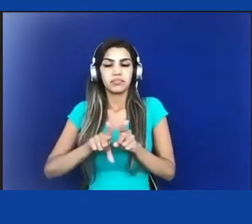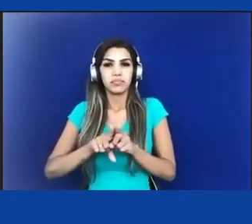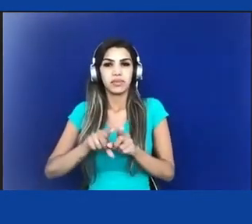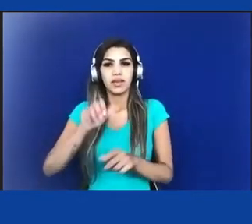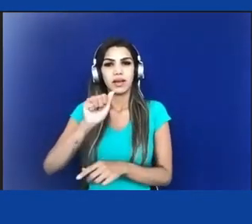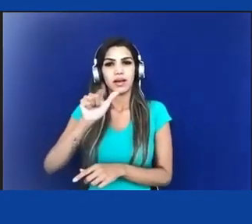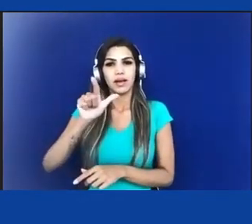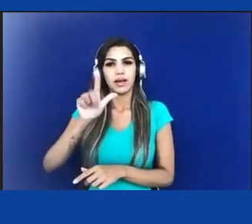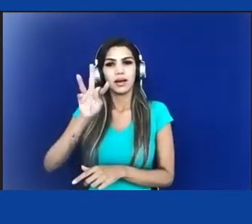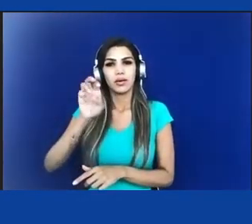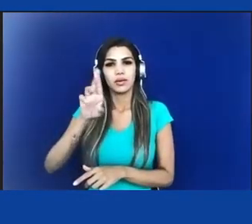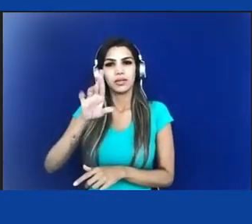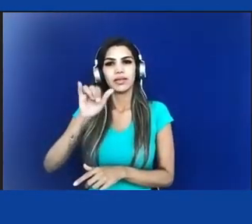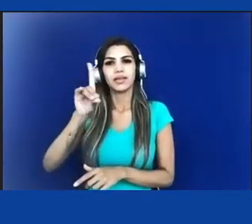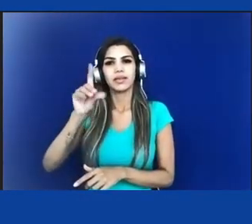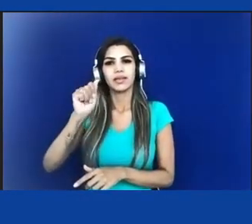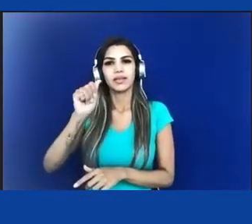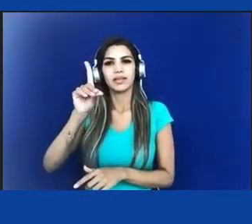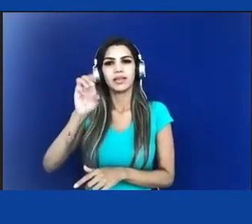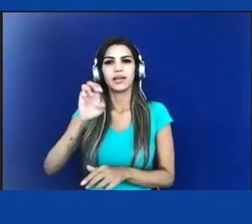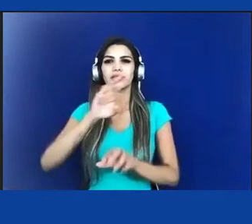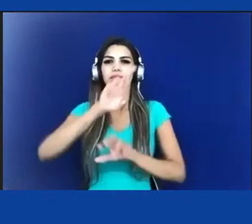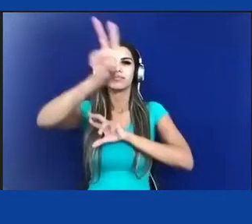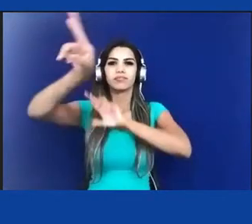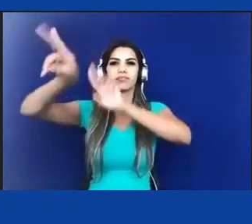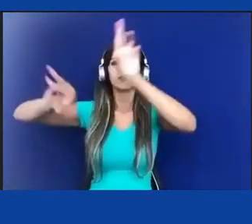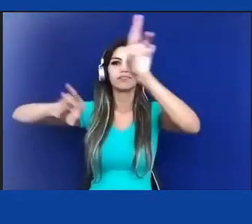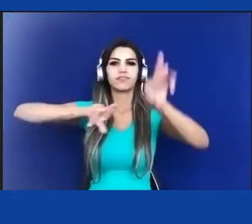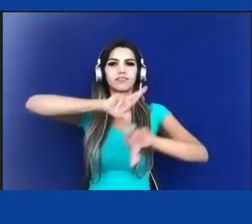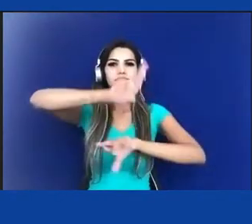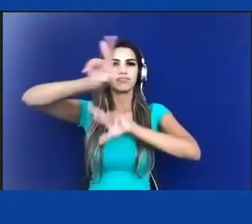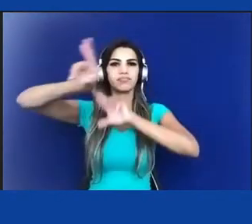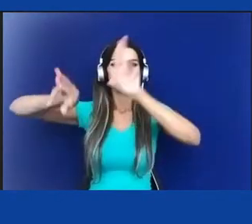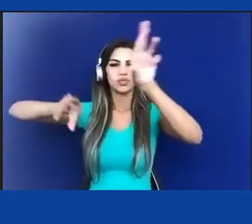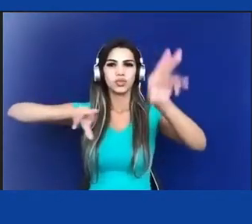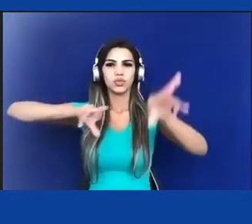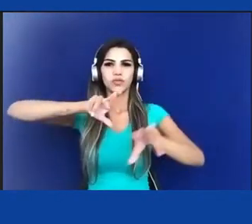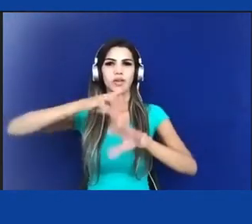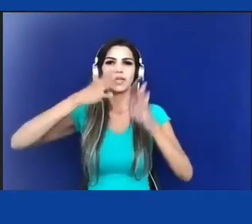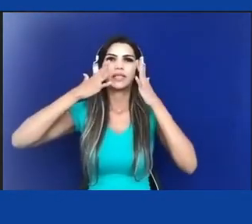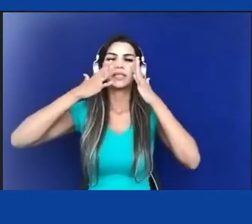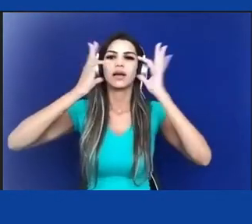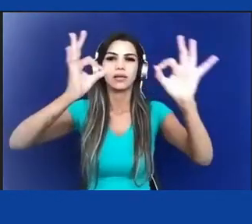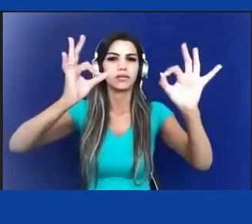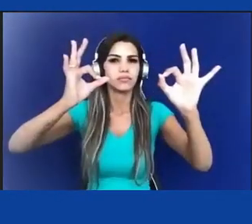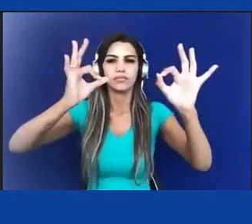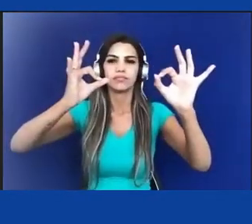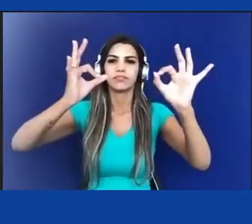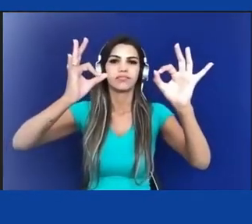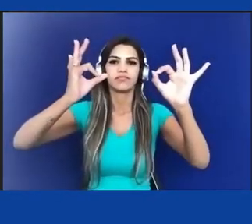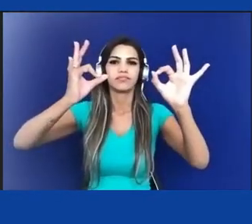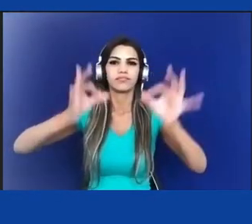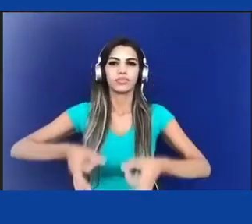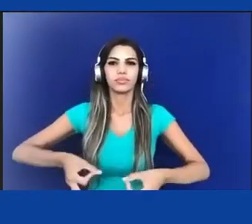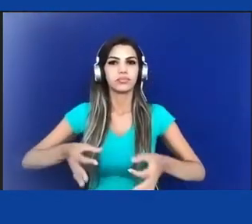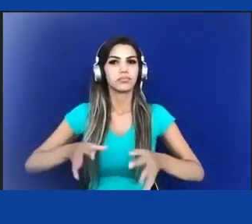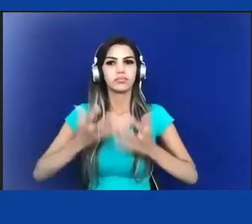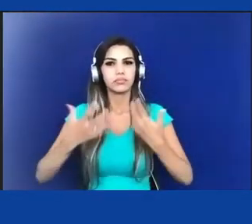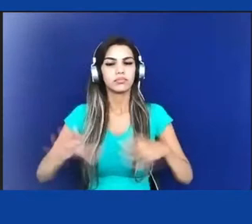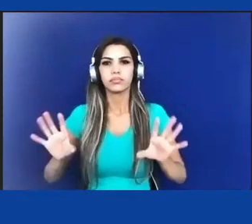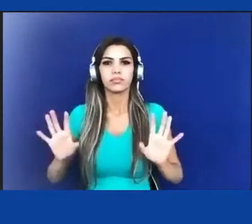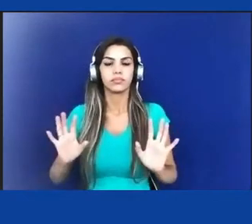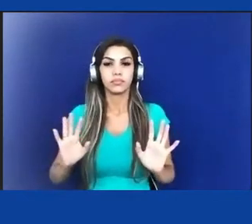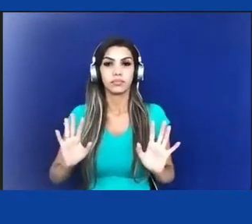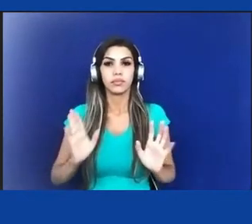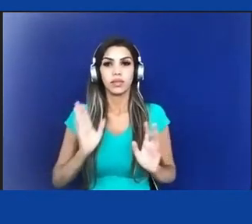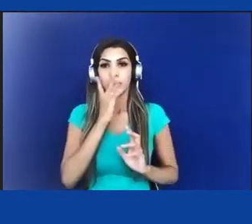Então, como... E não está interessado em ouvir essa alteridade. Então, como parece... A única solução possível, me parece,